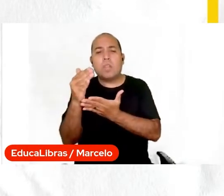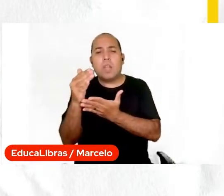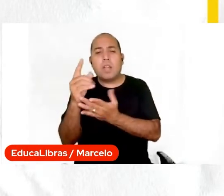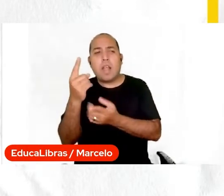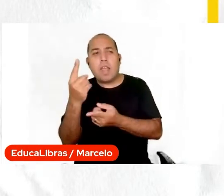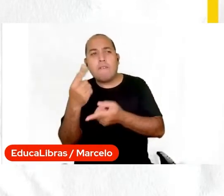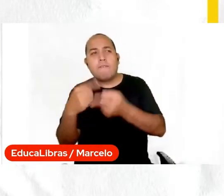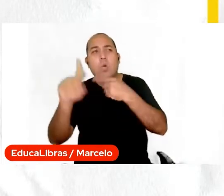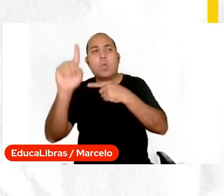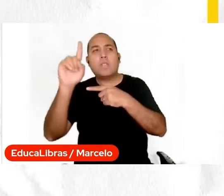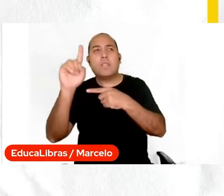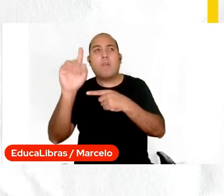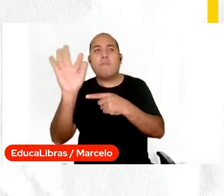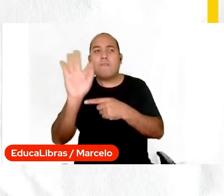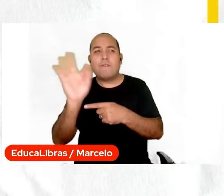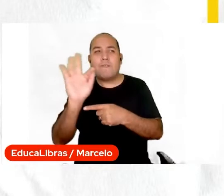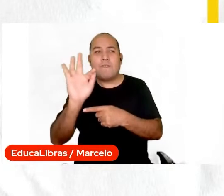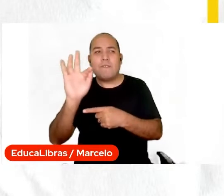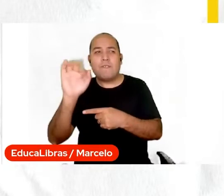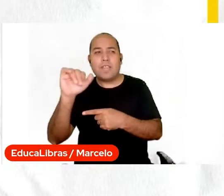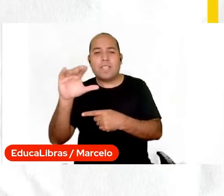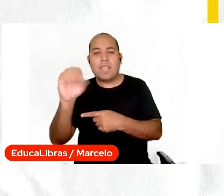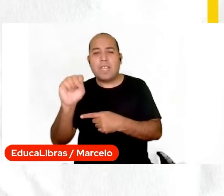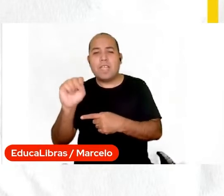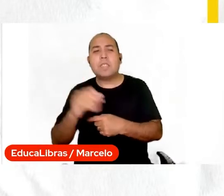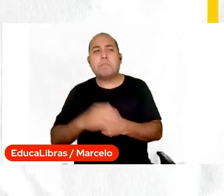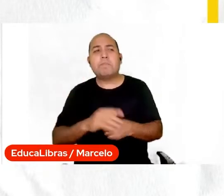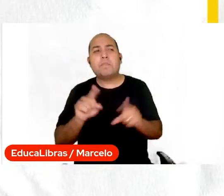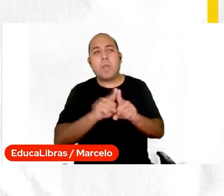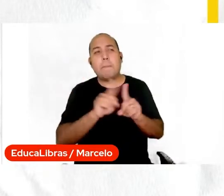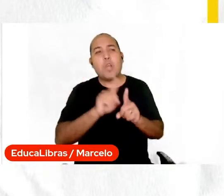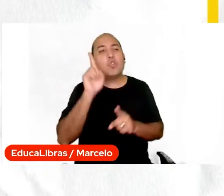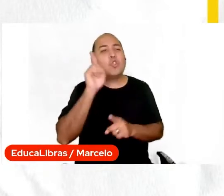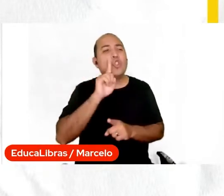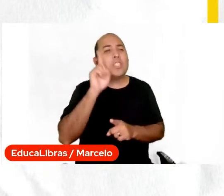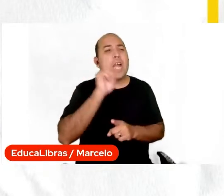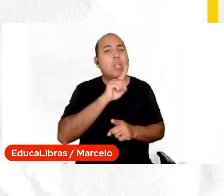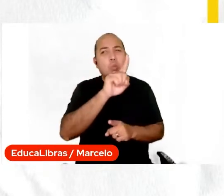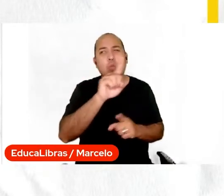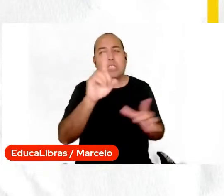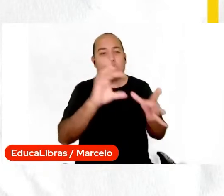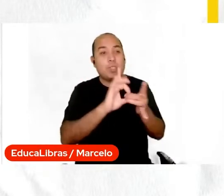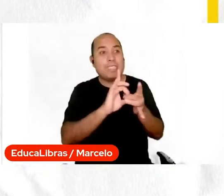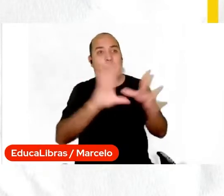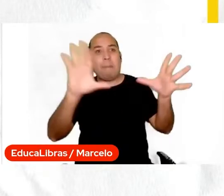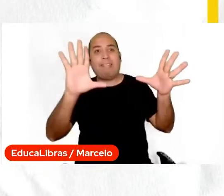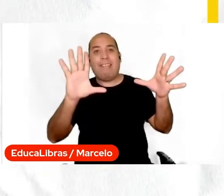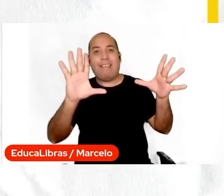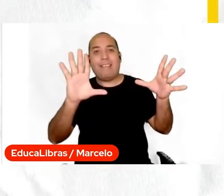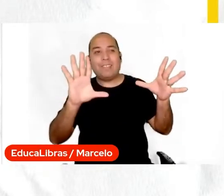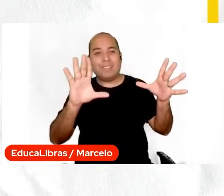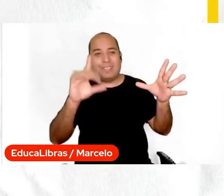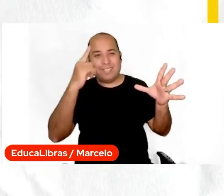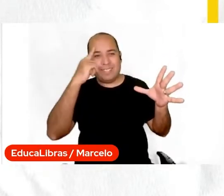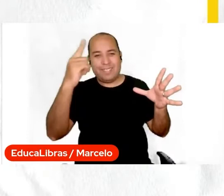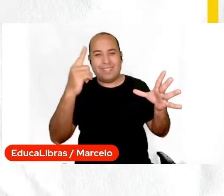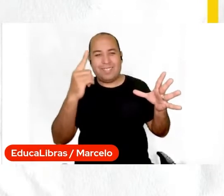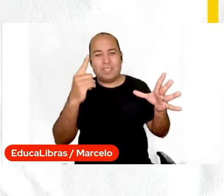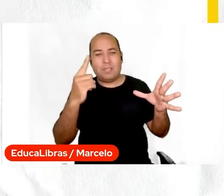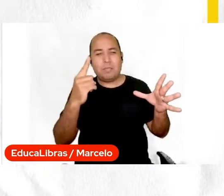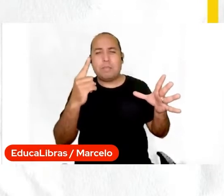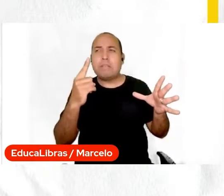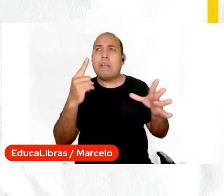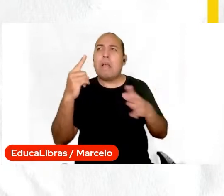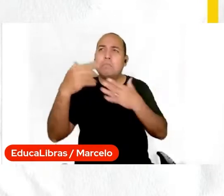Francesa, também na independência dos Estados Unidos, e, enfim, pensando em outros momentos,